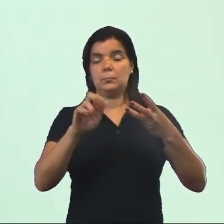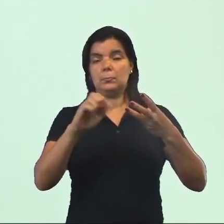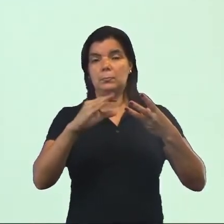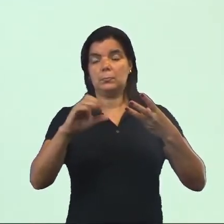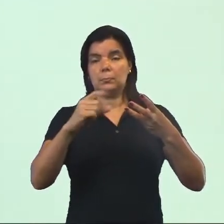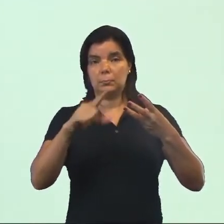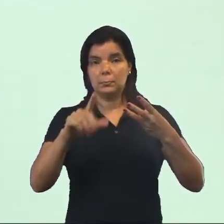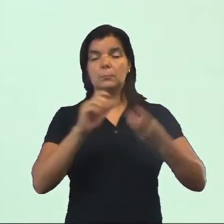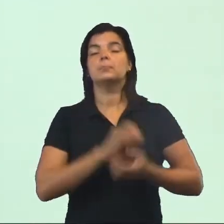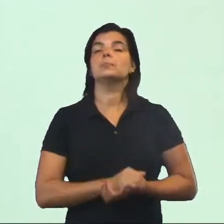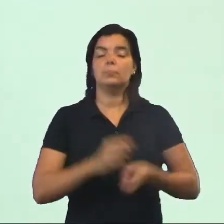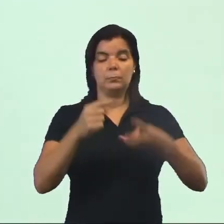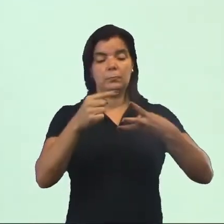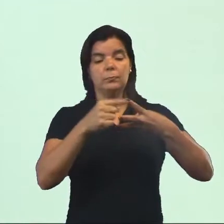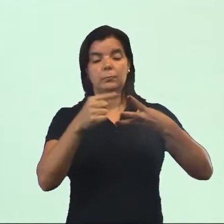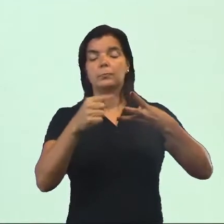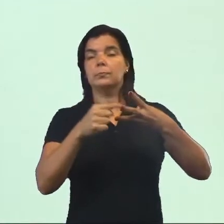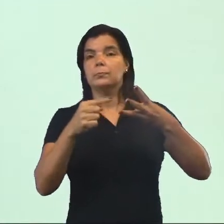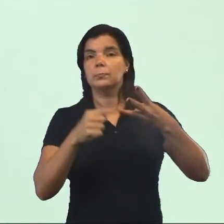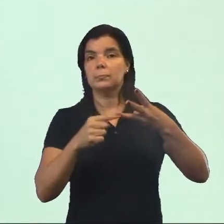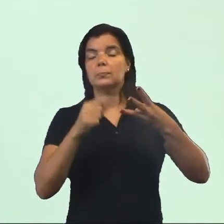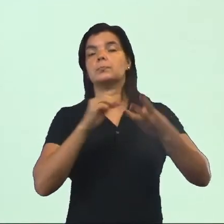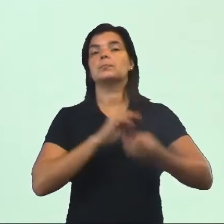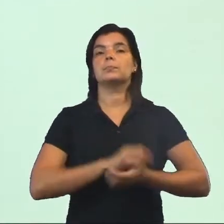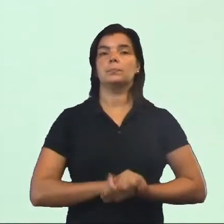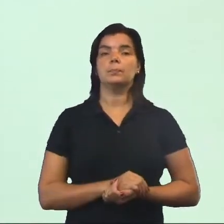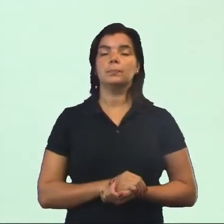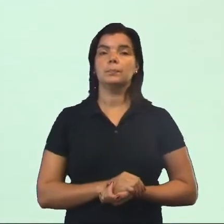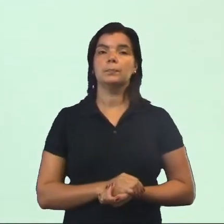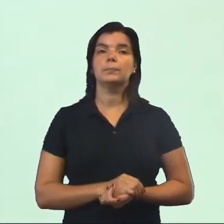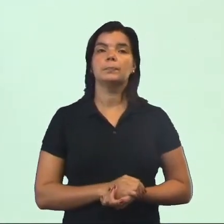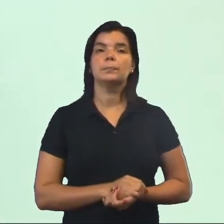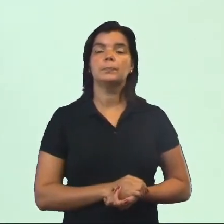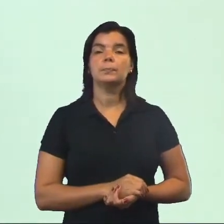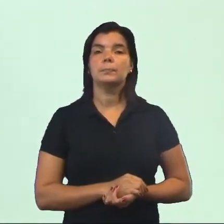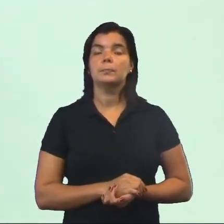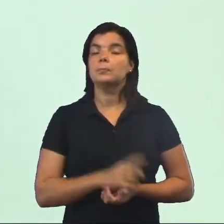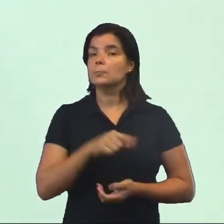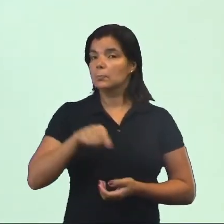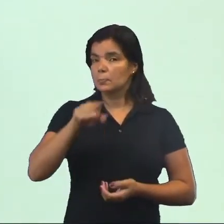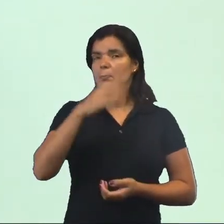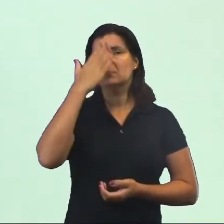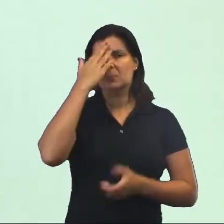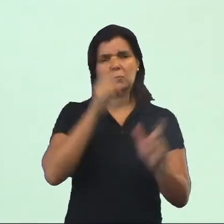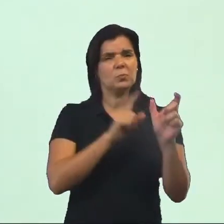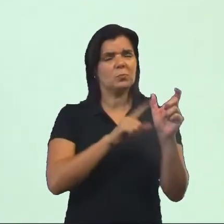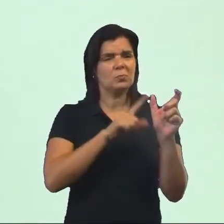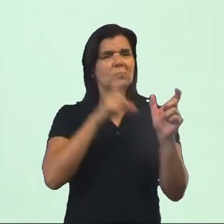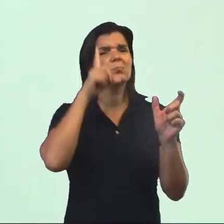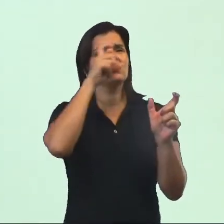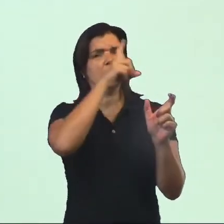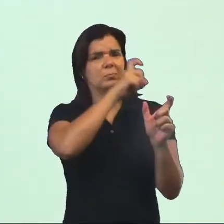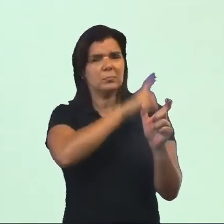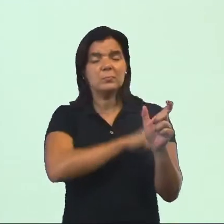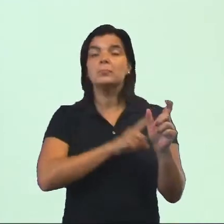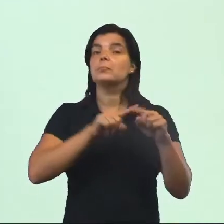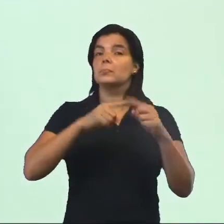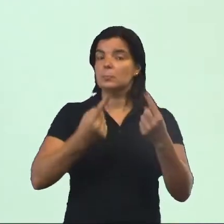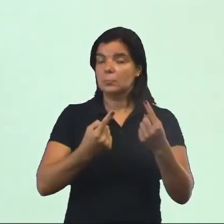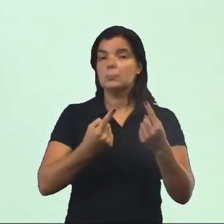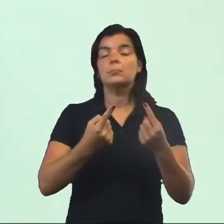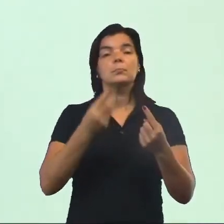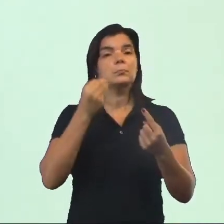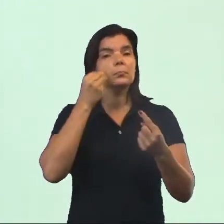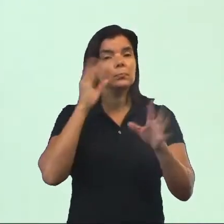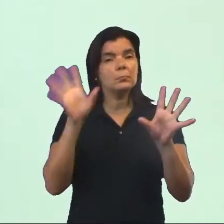Glicólise, ciclo de Krebs e a fosforilação oxidativa. Eu sei que são nomes complicados, mas a gente